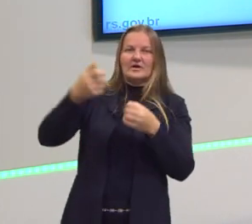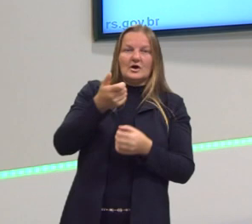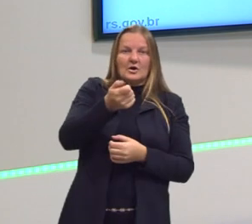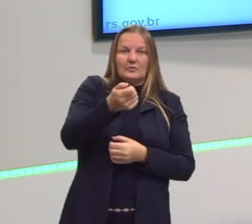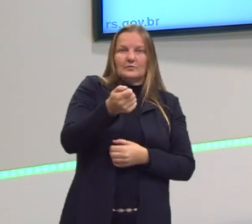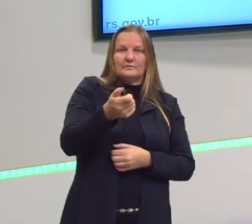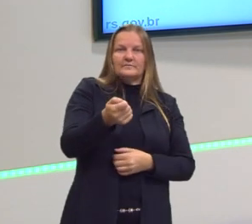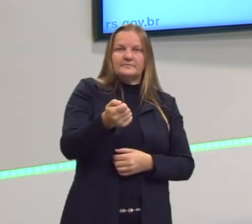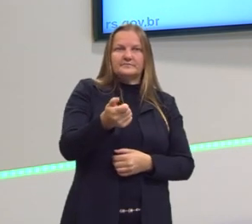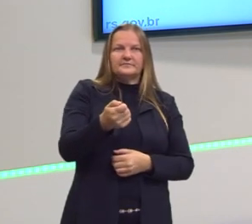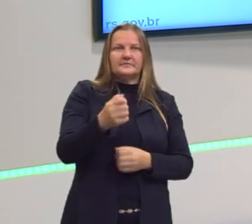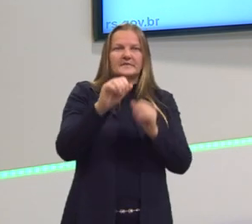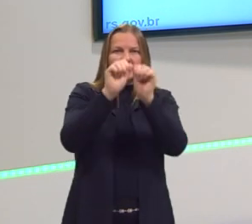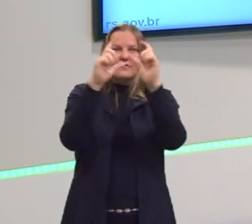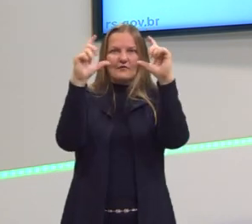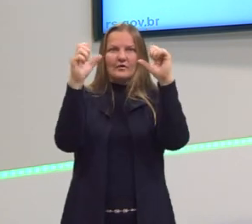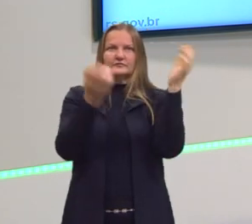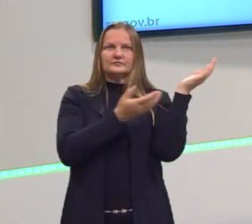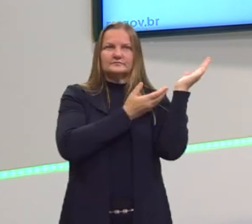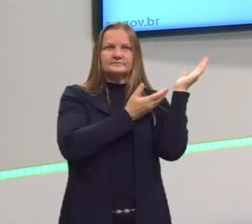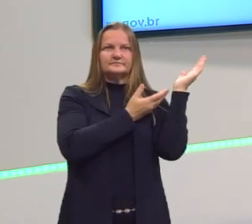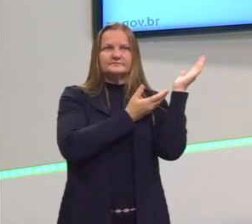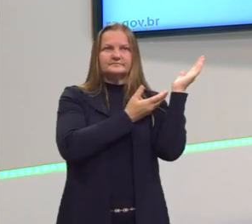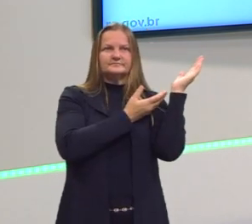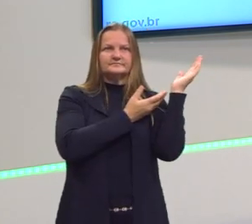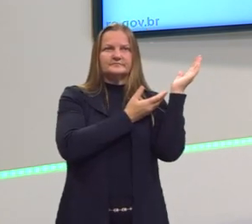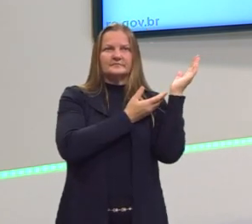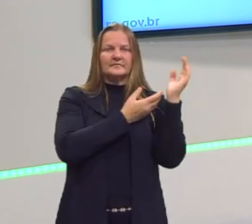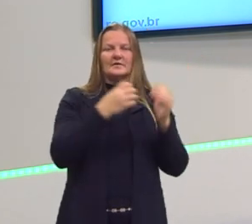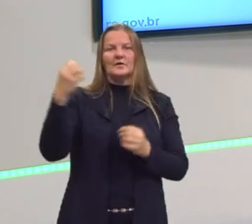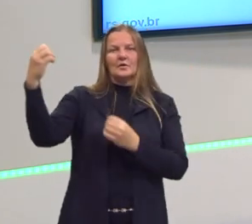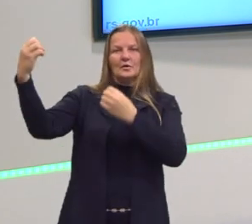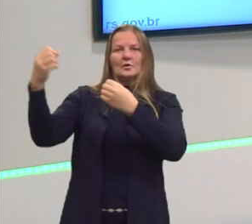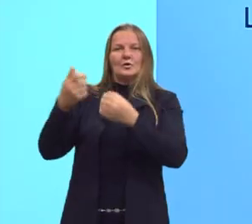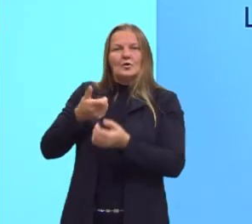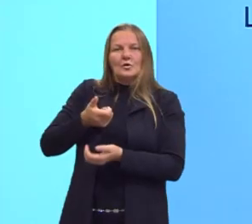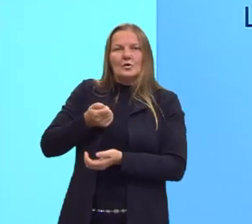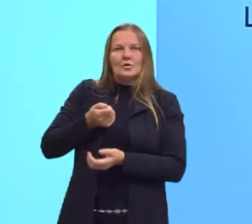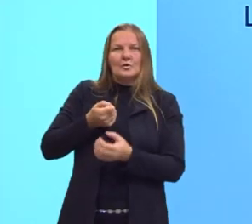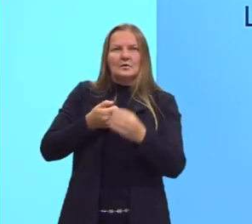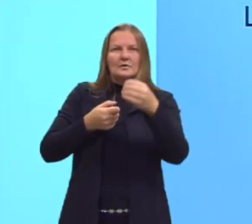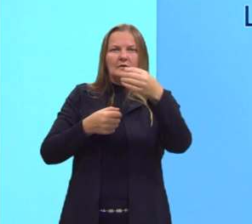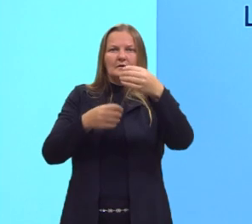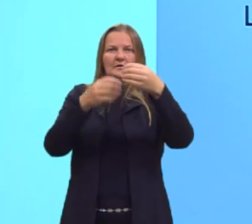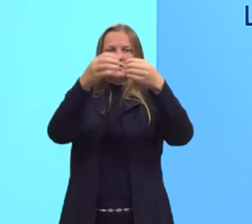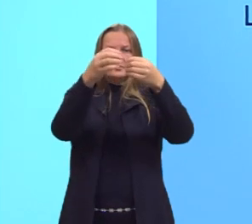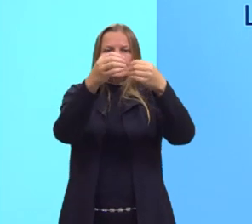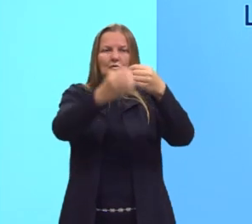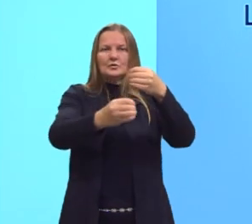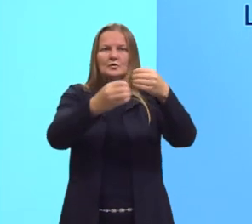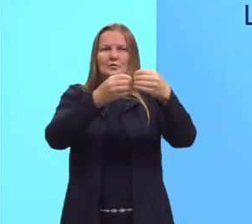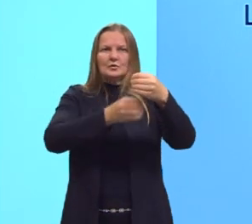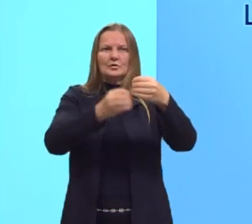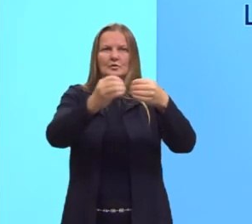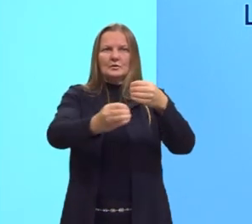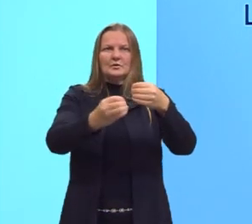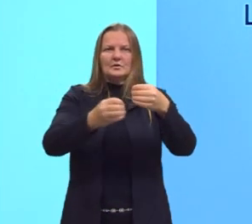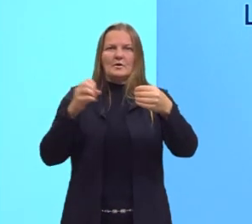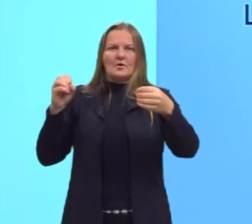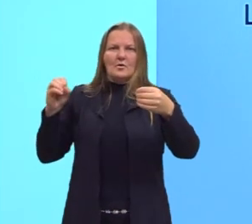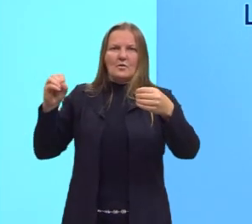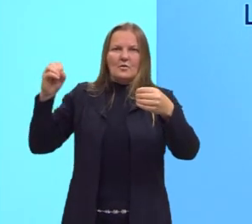é o exemplo, é essa imagem do efeito de Tyndall. A gente tem uma lanterna que está iluminando dois recipientes. Um